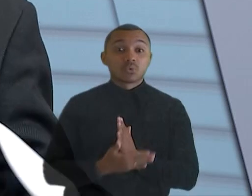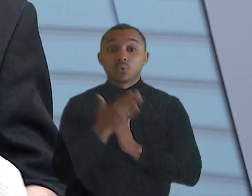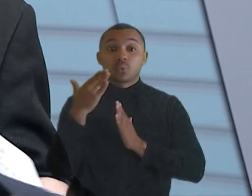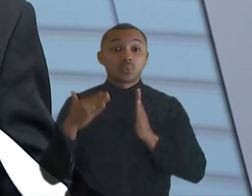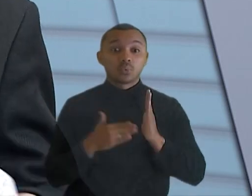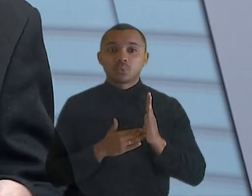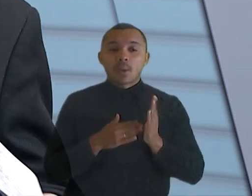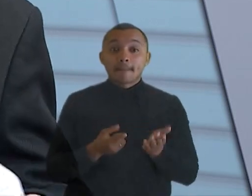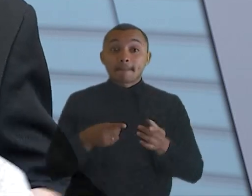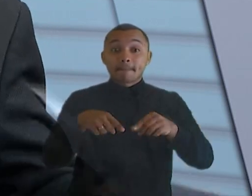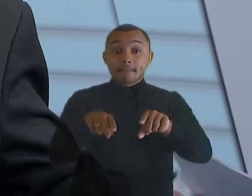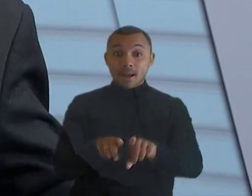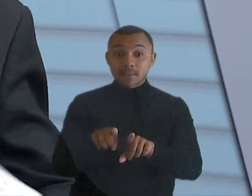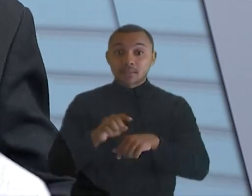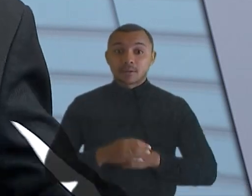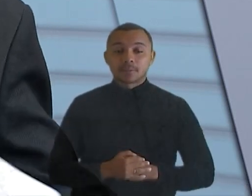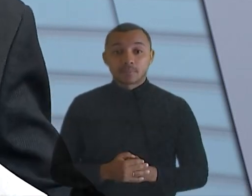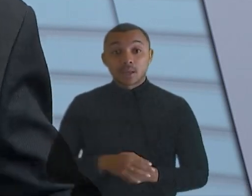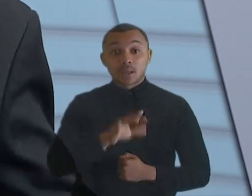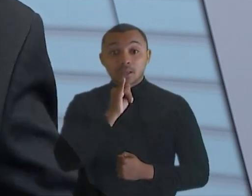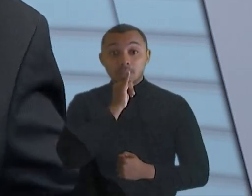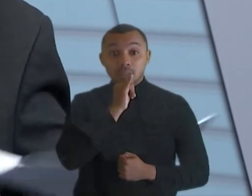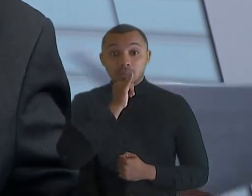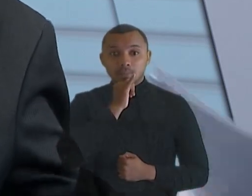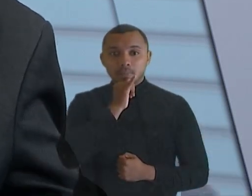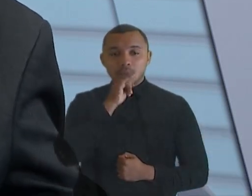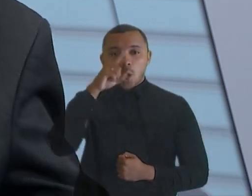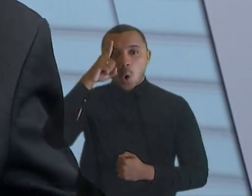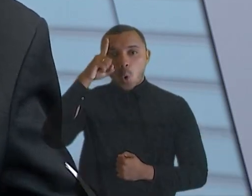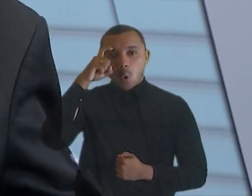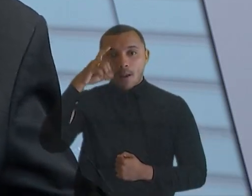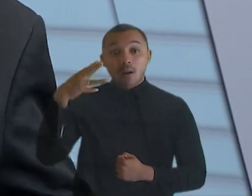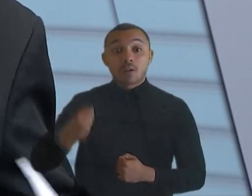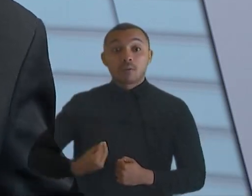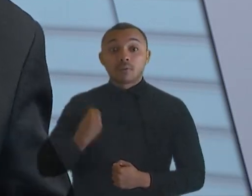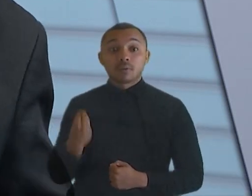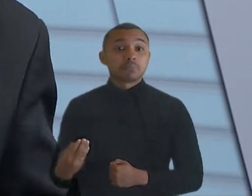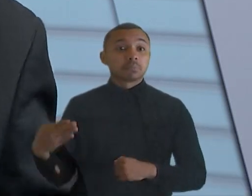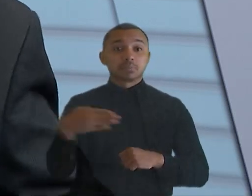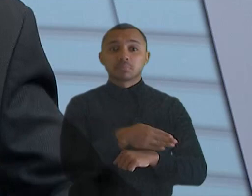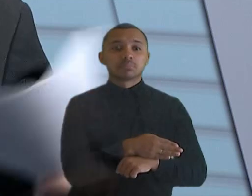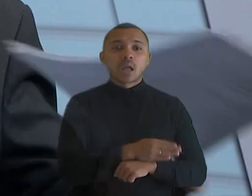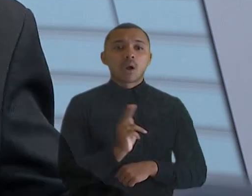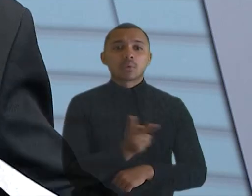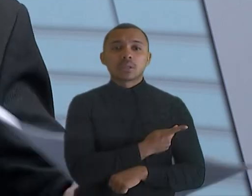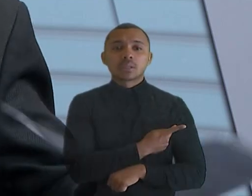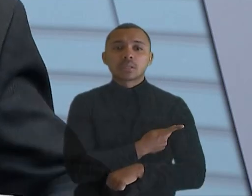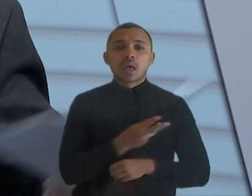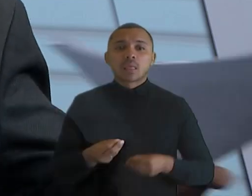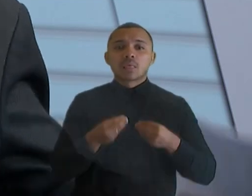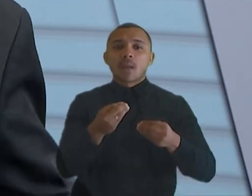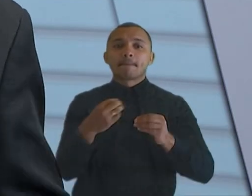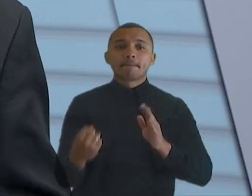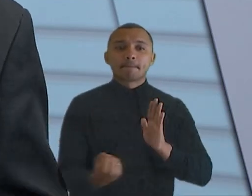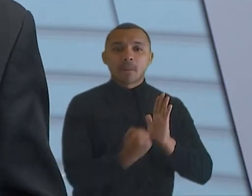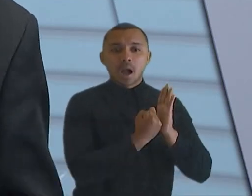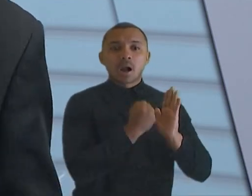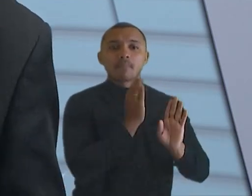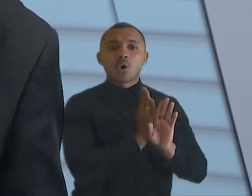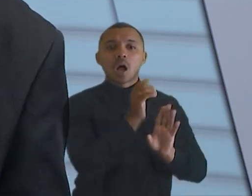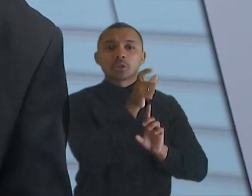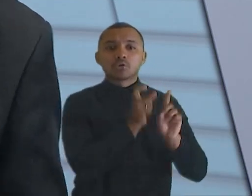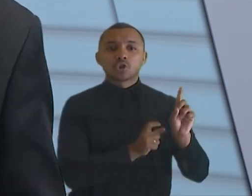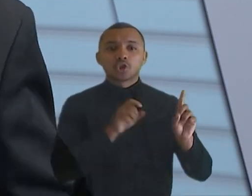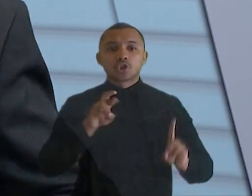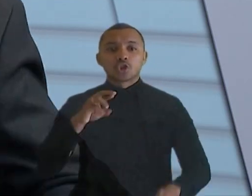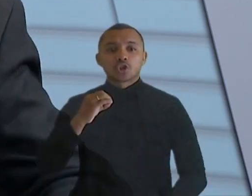Parceria, quer dizer, o Roberto Carlos veio para cá e um grupo econômico colocou a sua marca, porque é um grande show, o Roberto, um grande artista. Quer dizer, eu achei isso